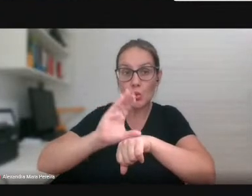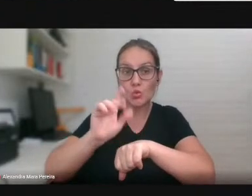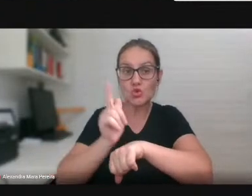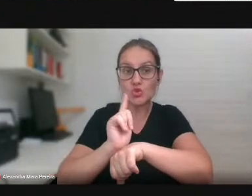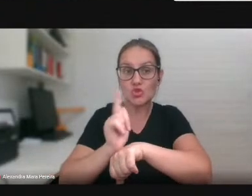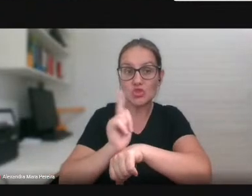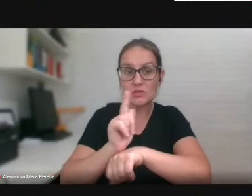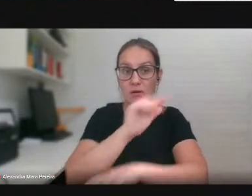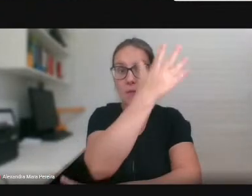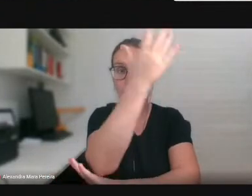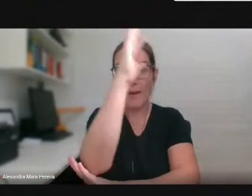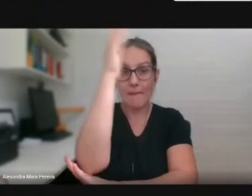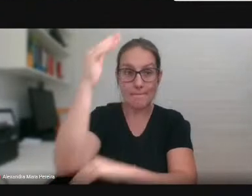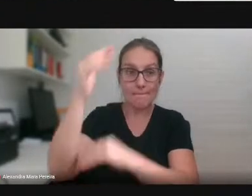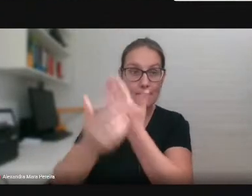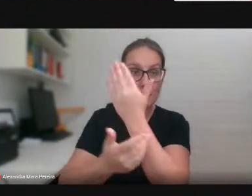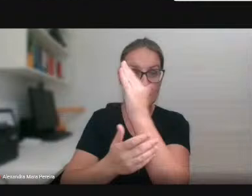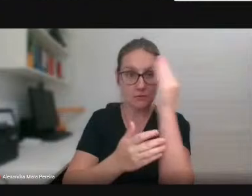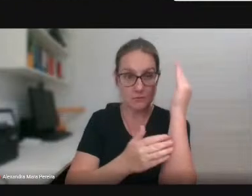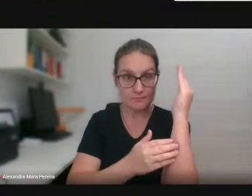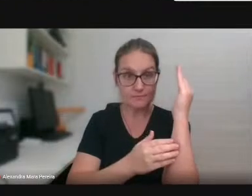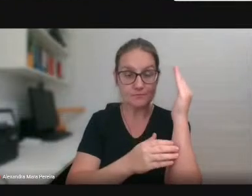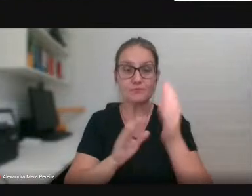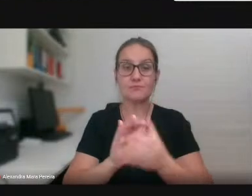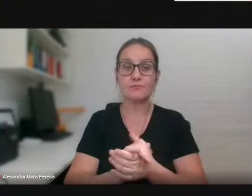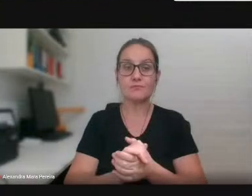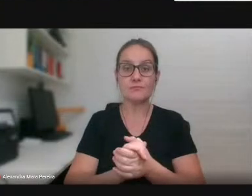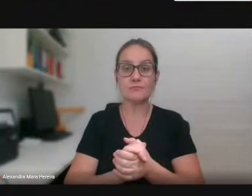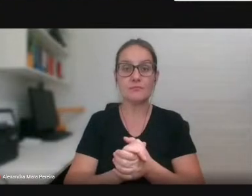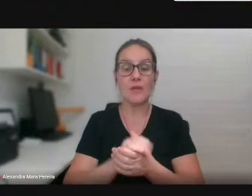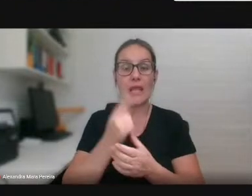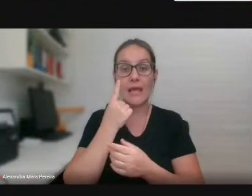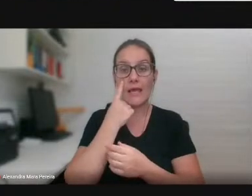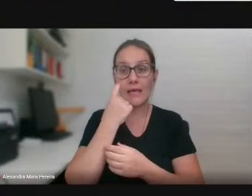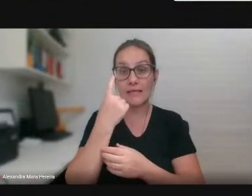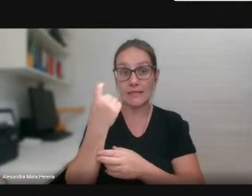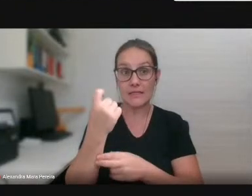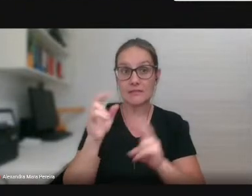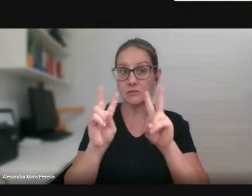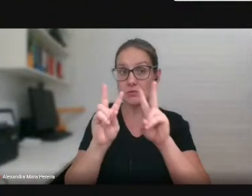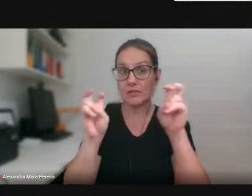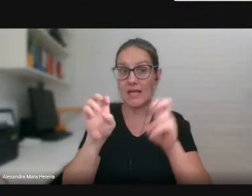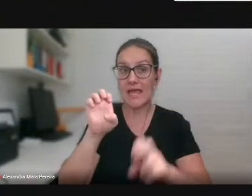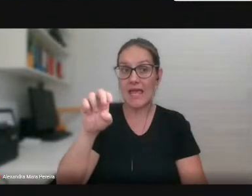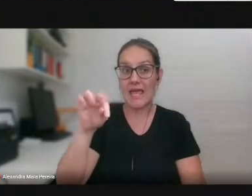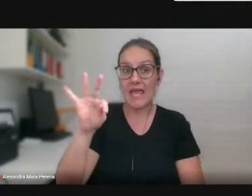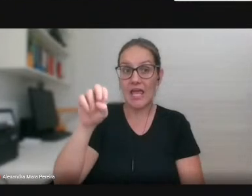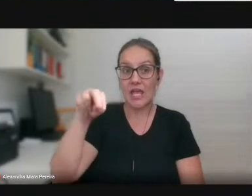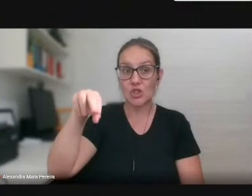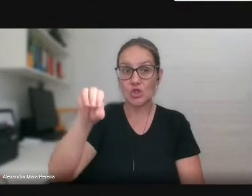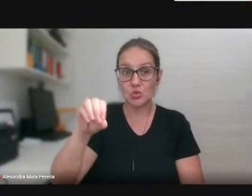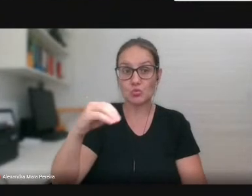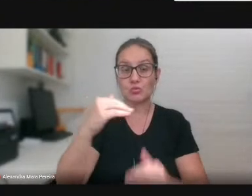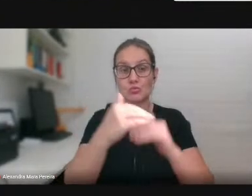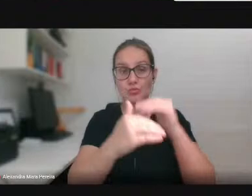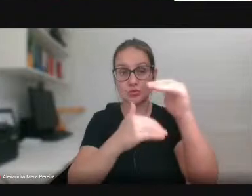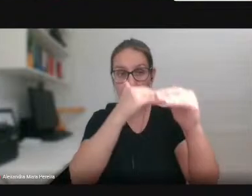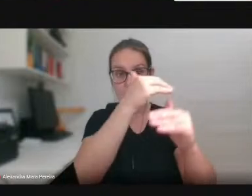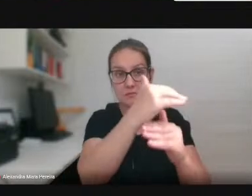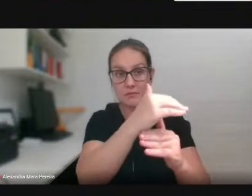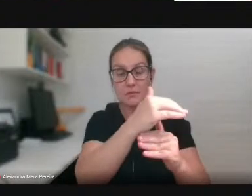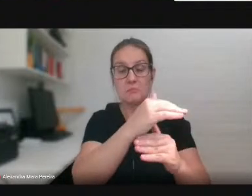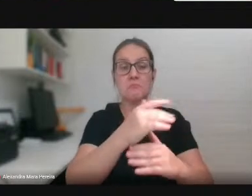de Ciências Biológicas e Ambientais. Então, esse interesse nessa questão do etno-desenvolvimento tem me